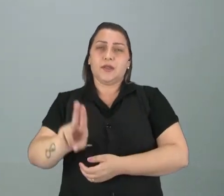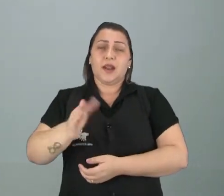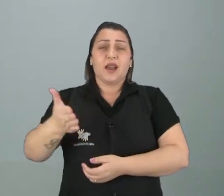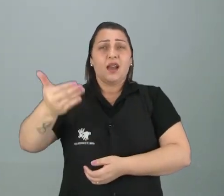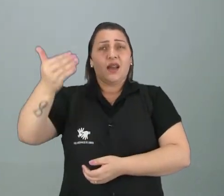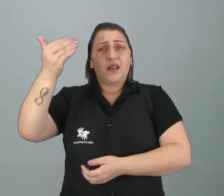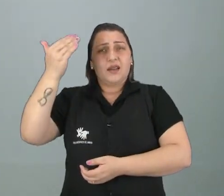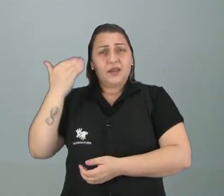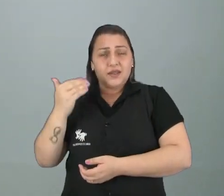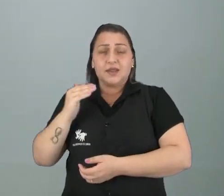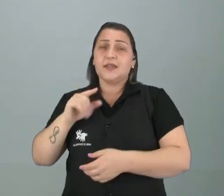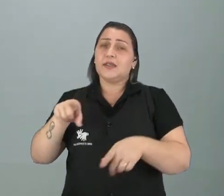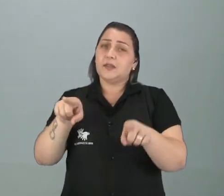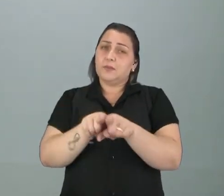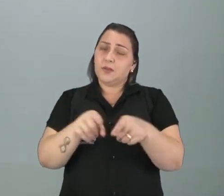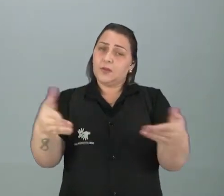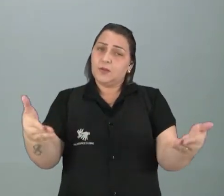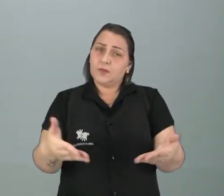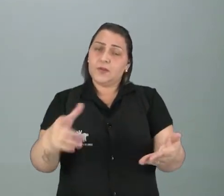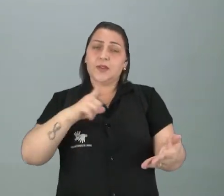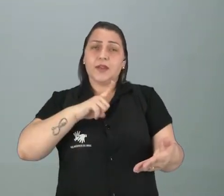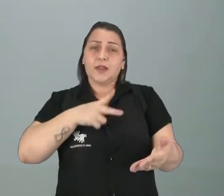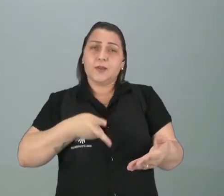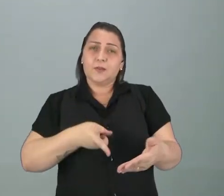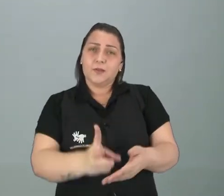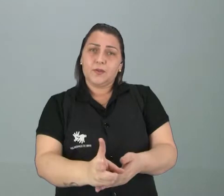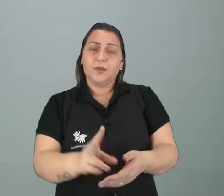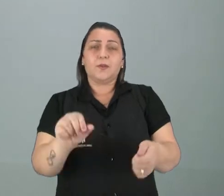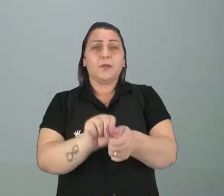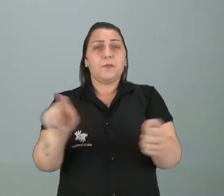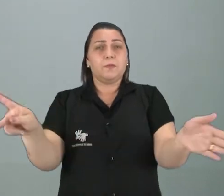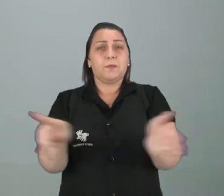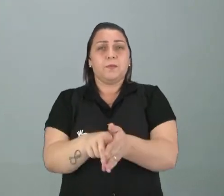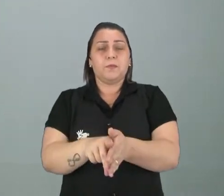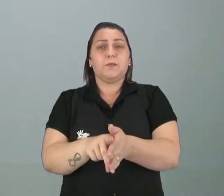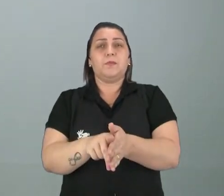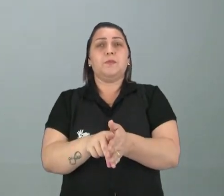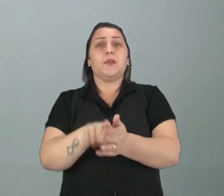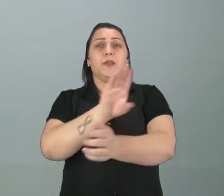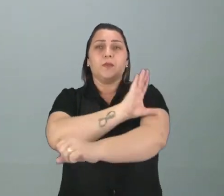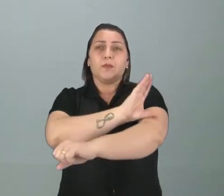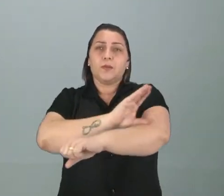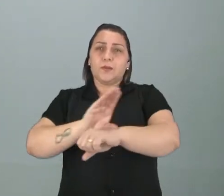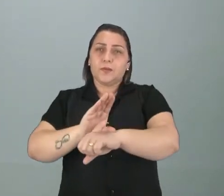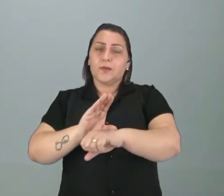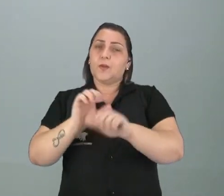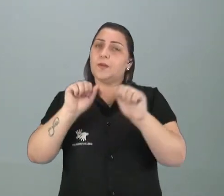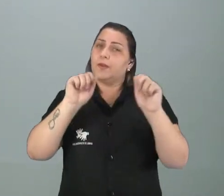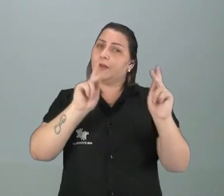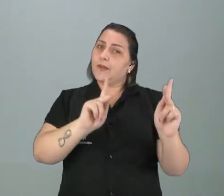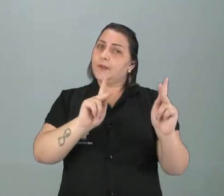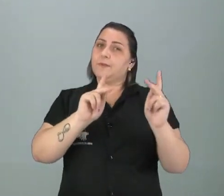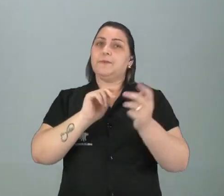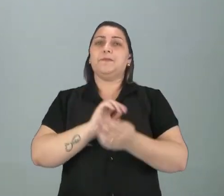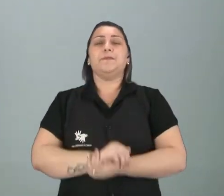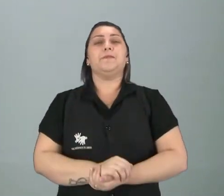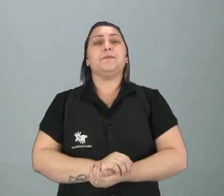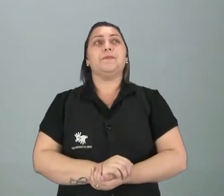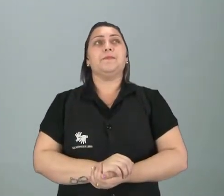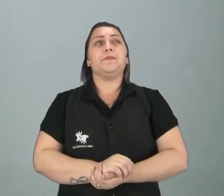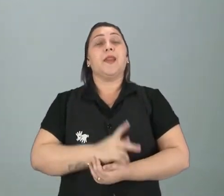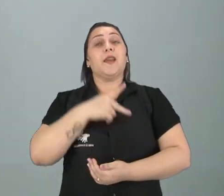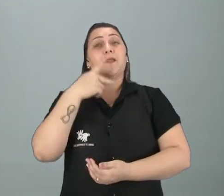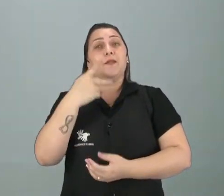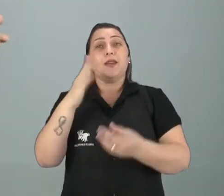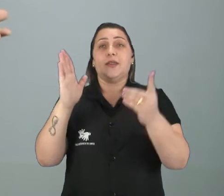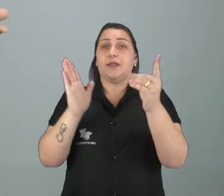antes e que também, hoje, eles querem que continue fazendo parte dessa cultura, ok? E quando a gente fala